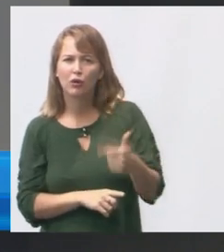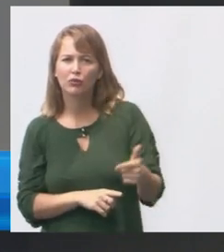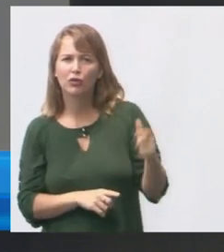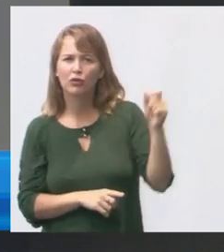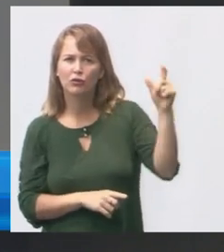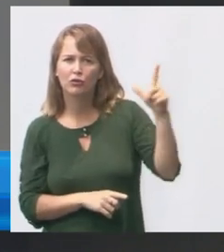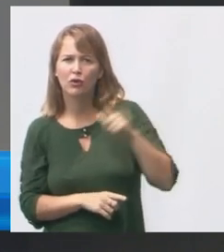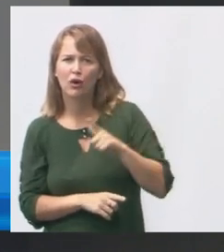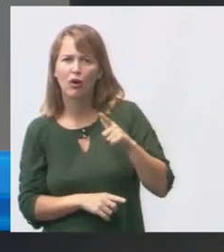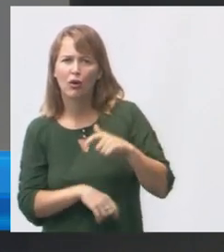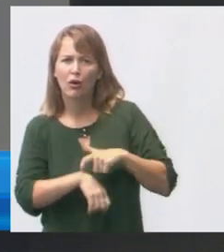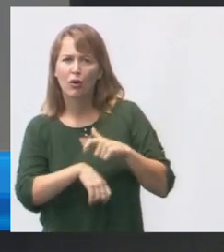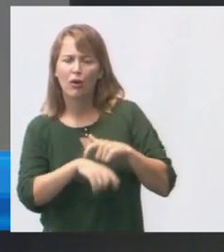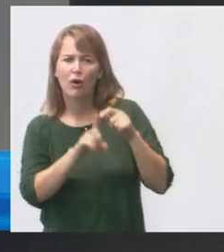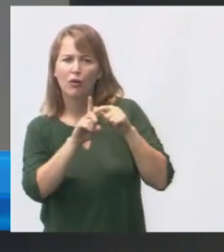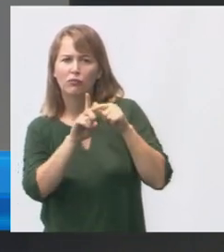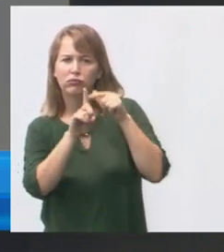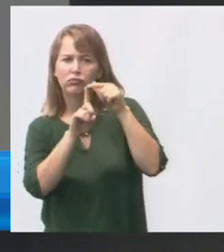28 graus